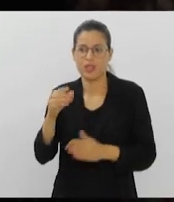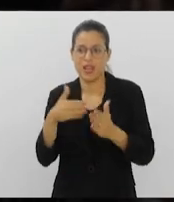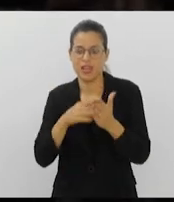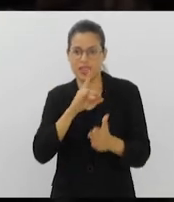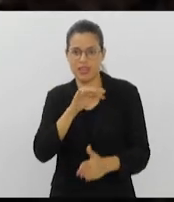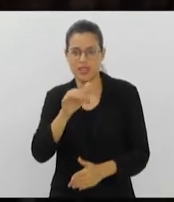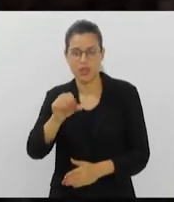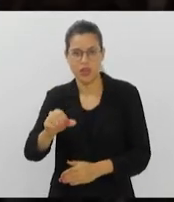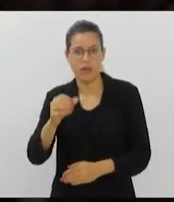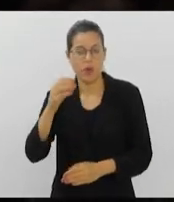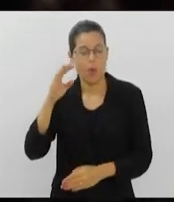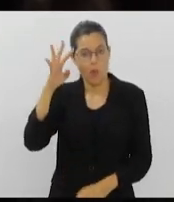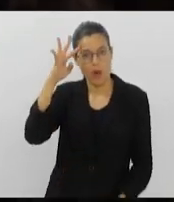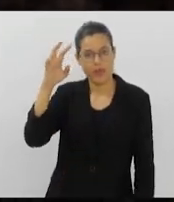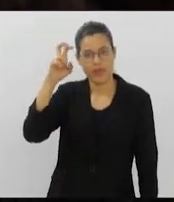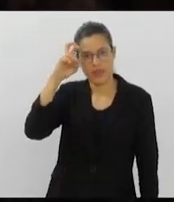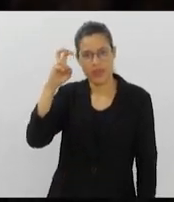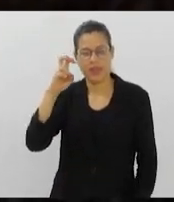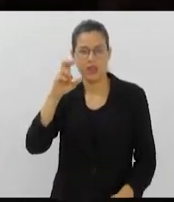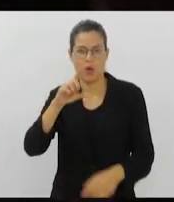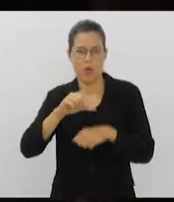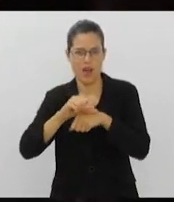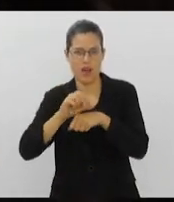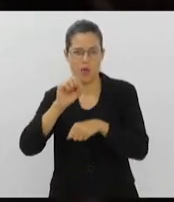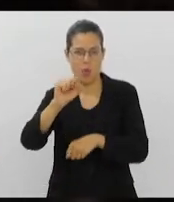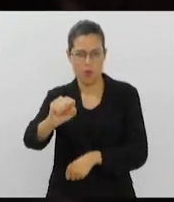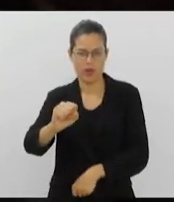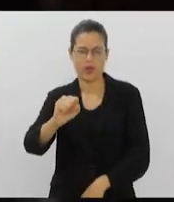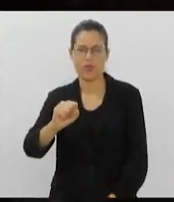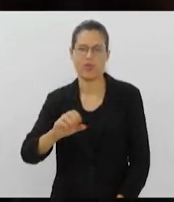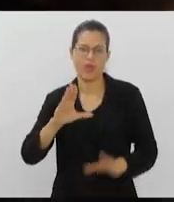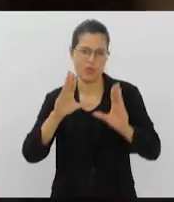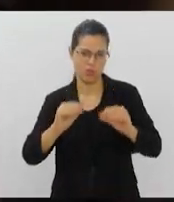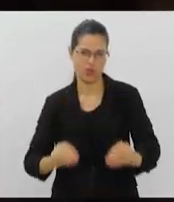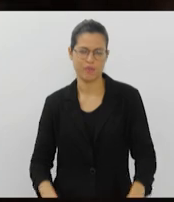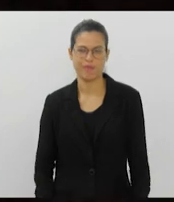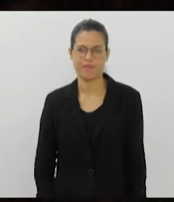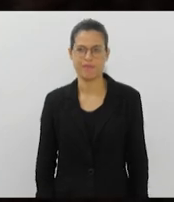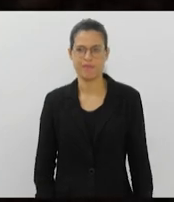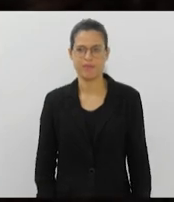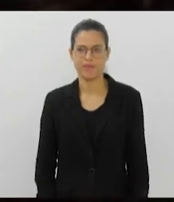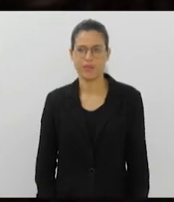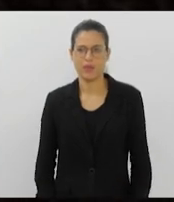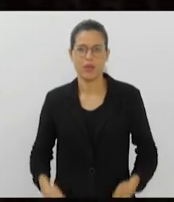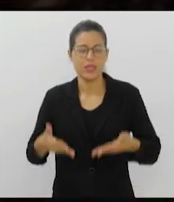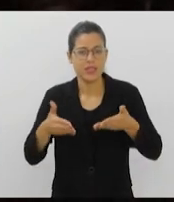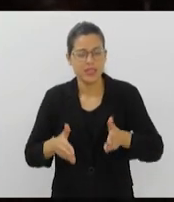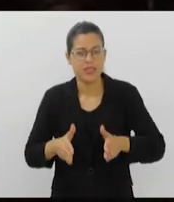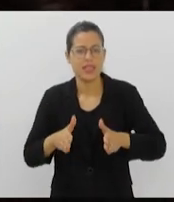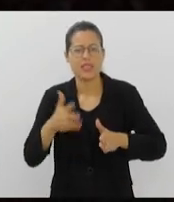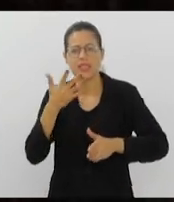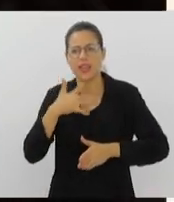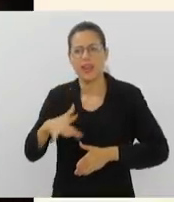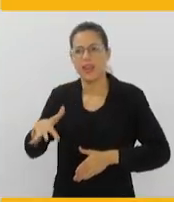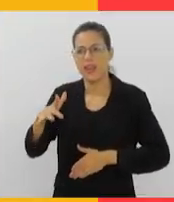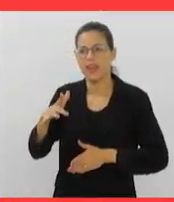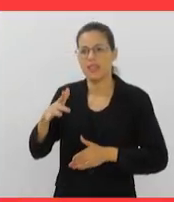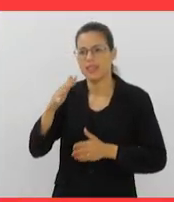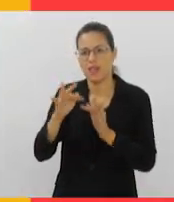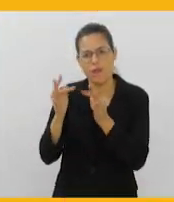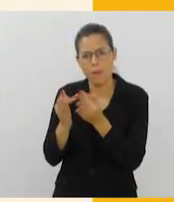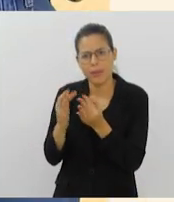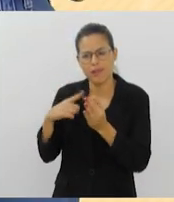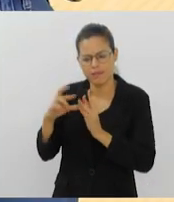quartas e quintas, às 8 horas da noite. Quando nasce uma criança, a família deseja que ele se torne alguém, que ele se destaque.